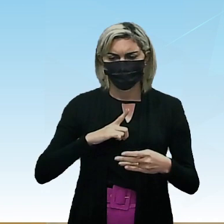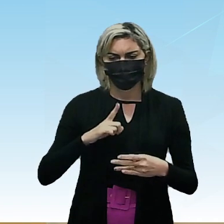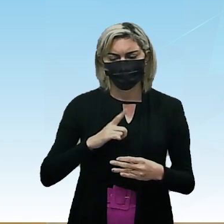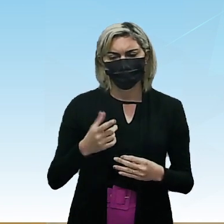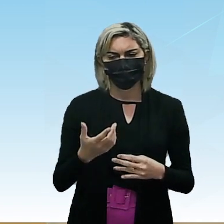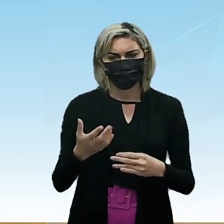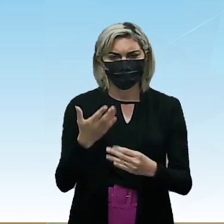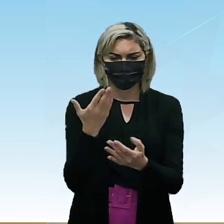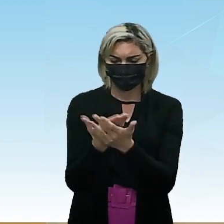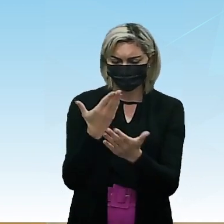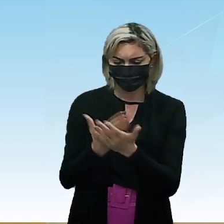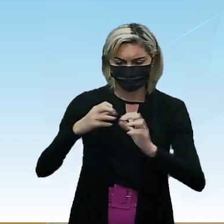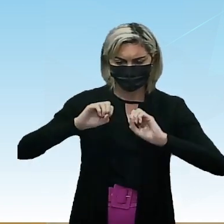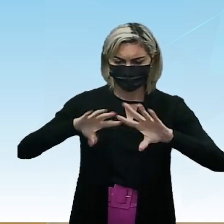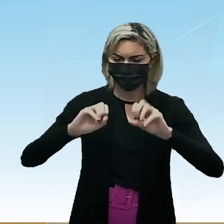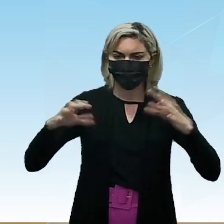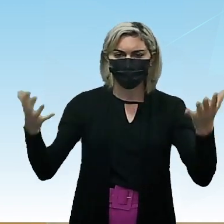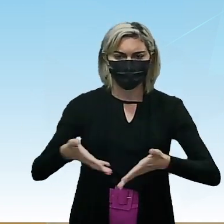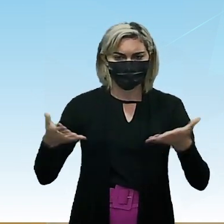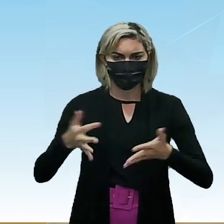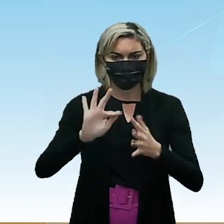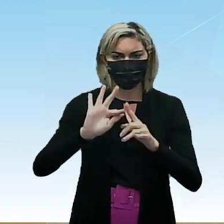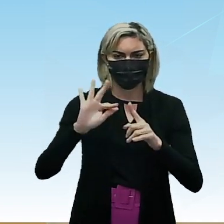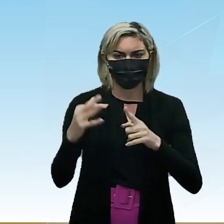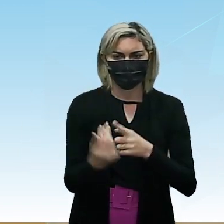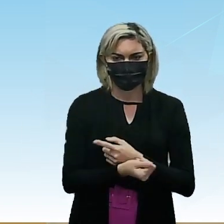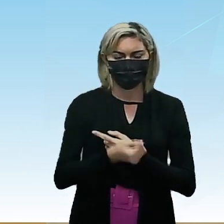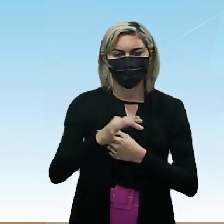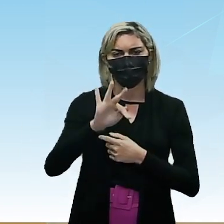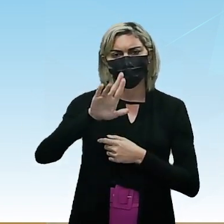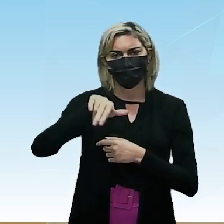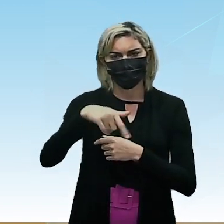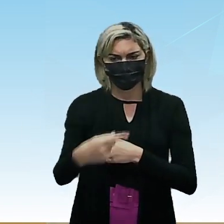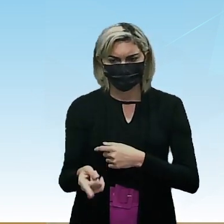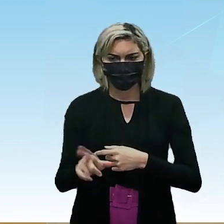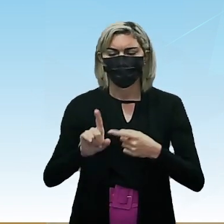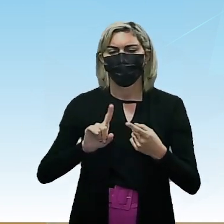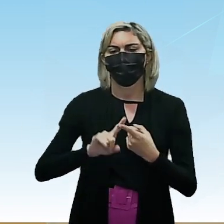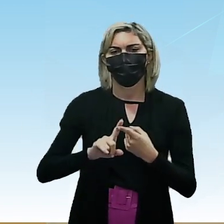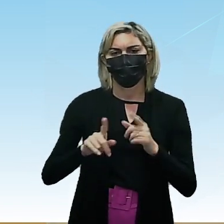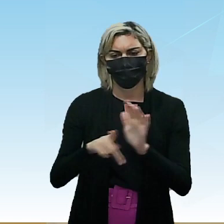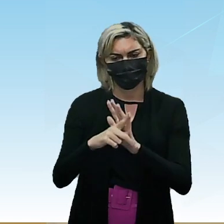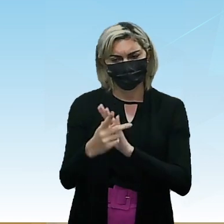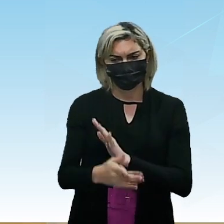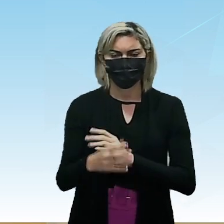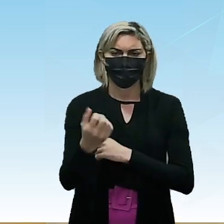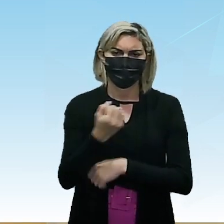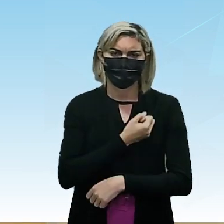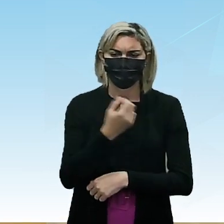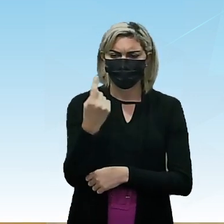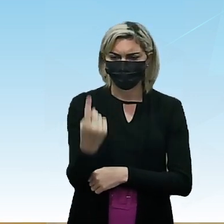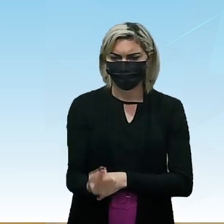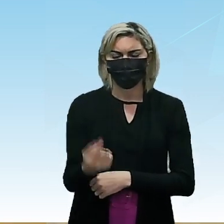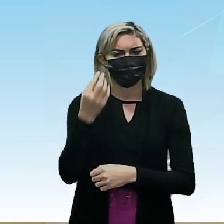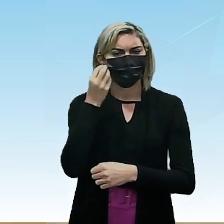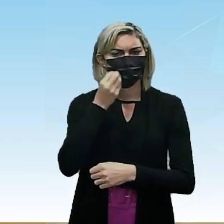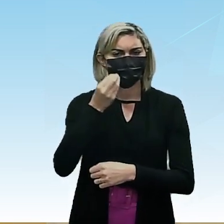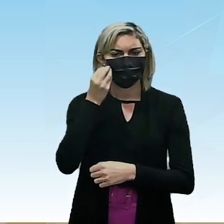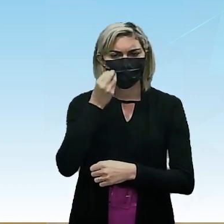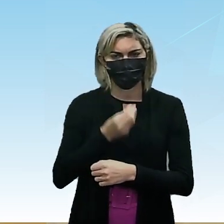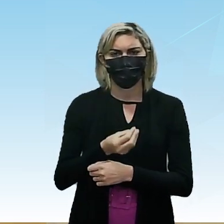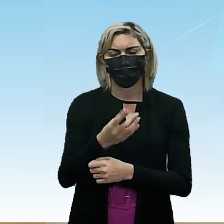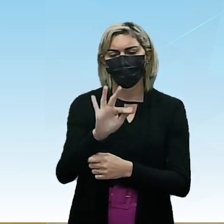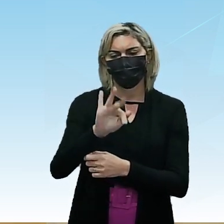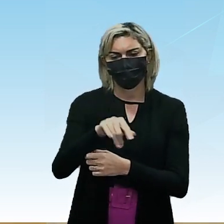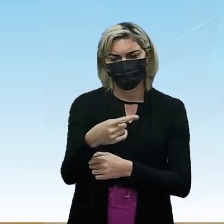Na aula de hoje Falando sobre Funções oxigenadas Parte 1 Eu vou ver uma parte das